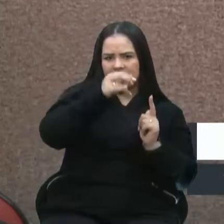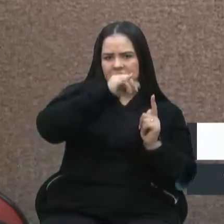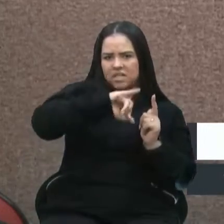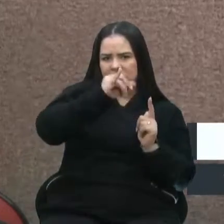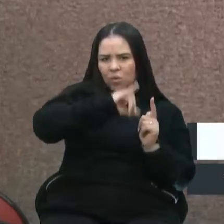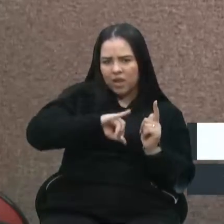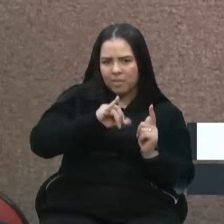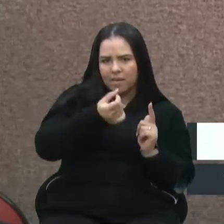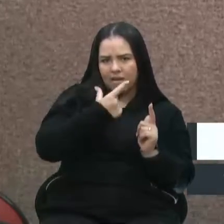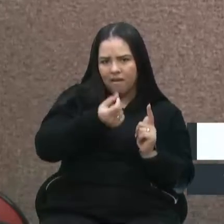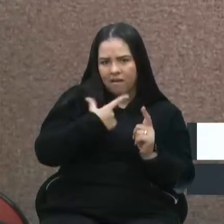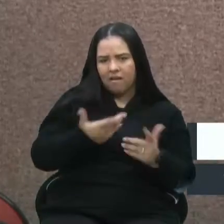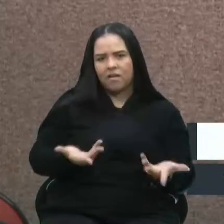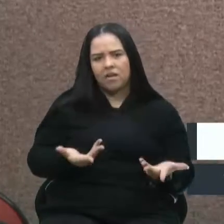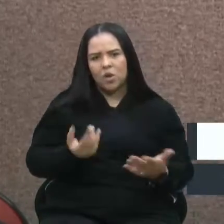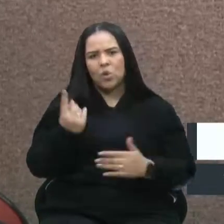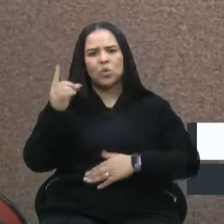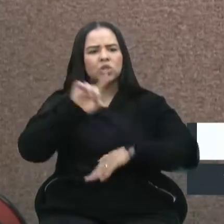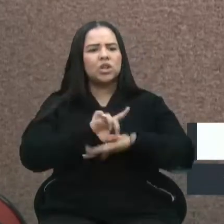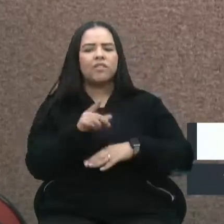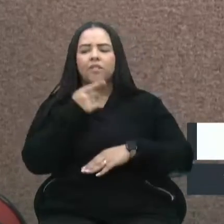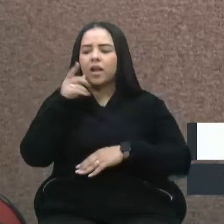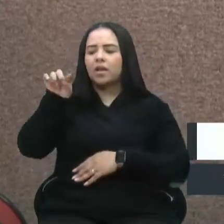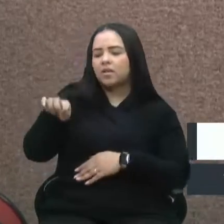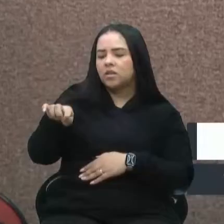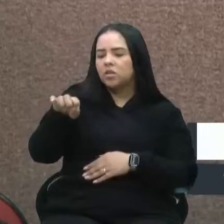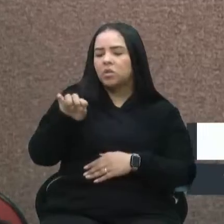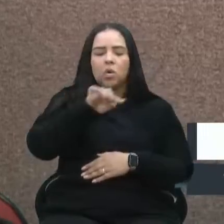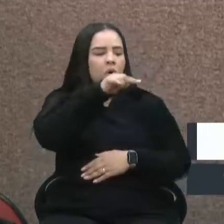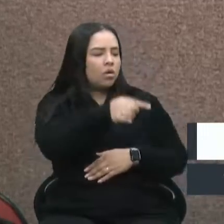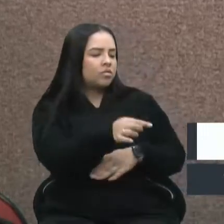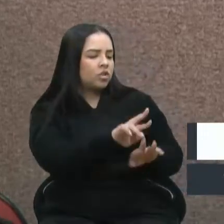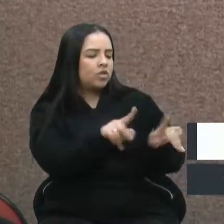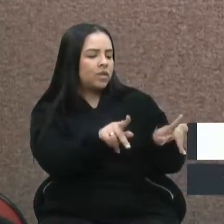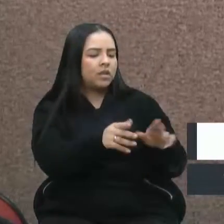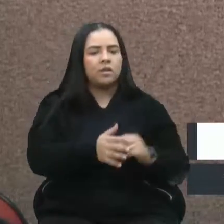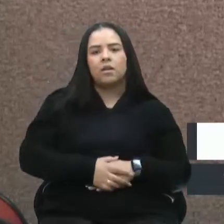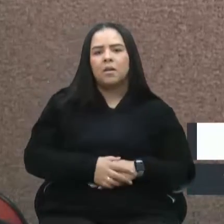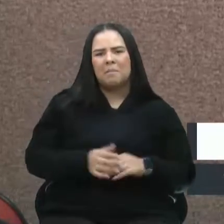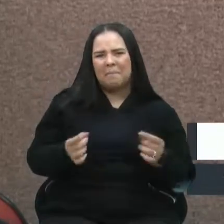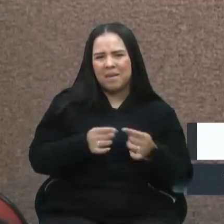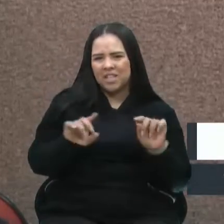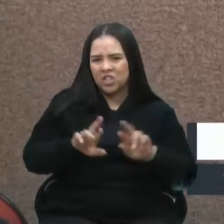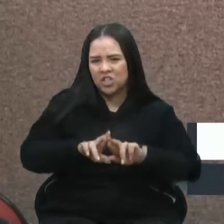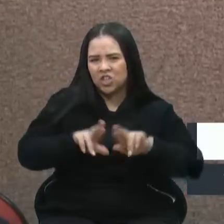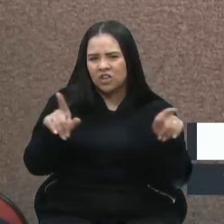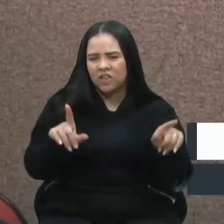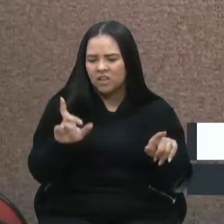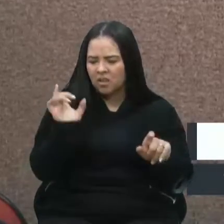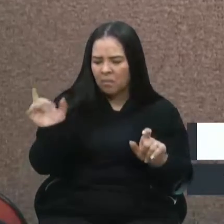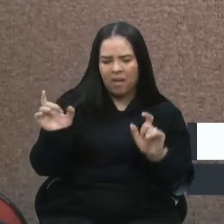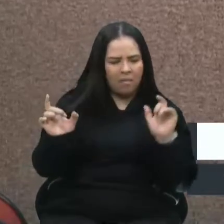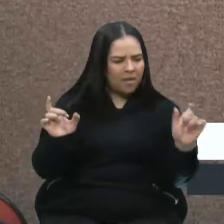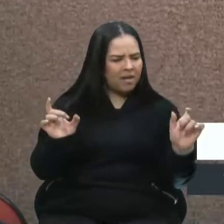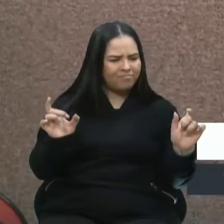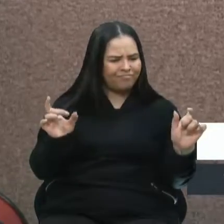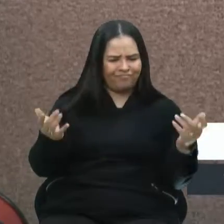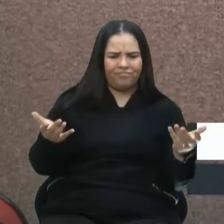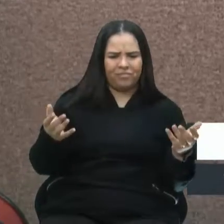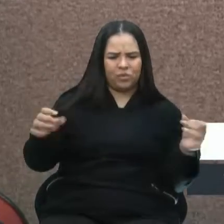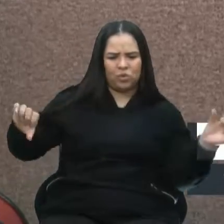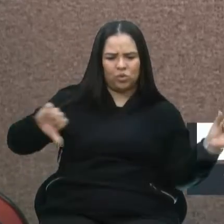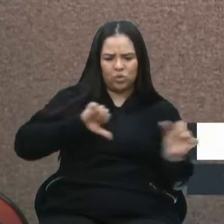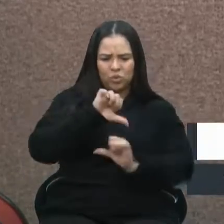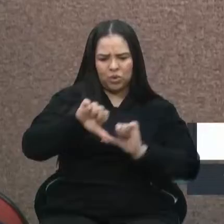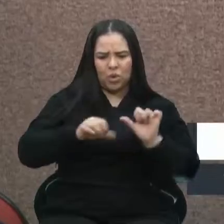um dia fala uma coisa, no outro dia fala a mesma coisa, só que de uma forma diferente. Então eu gostaria que esse pessoal